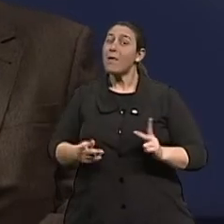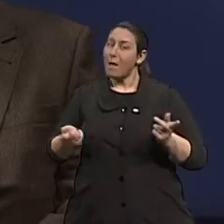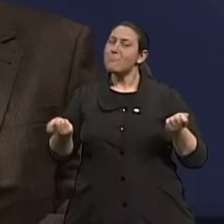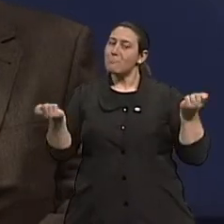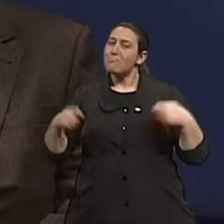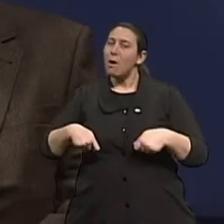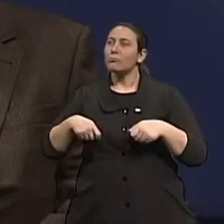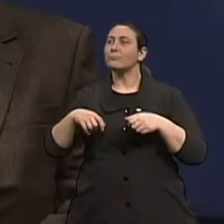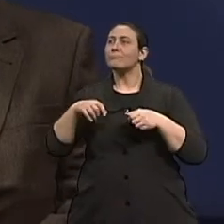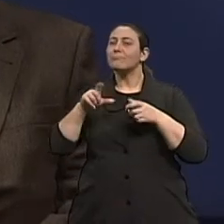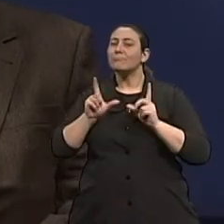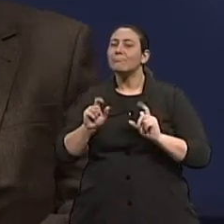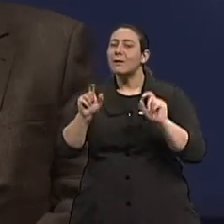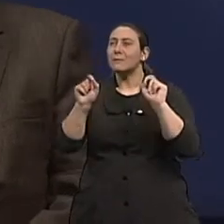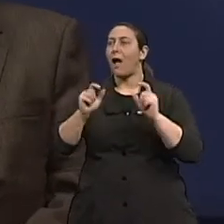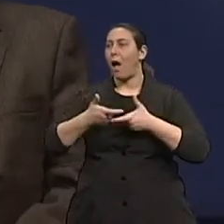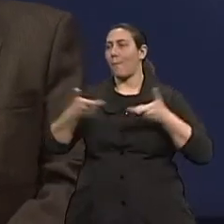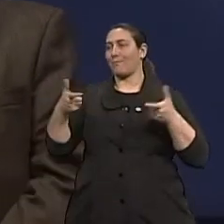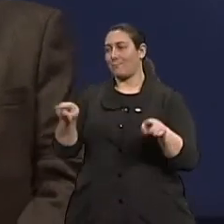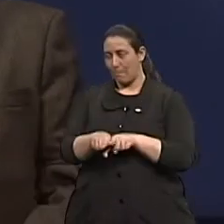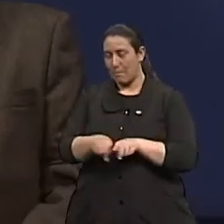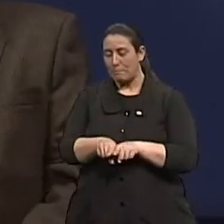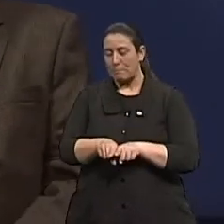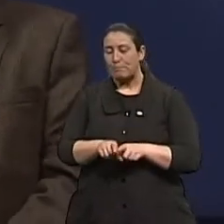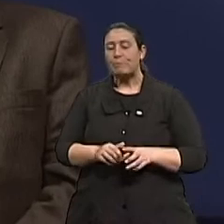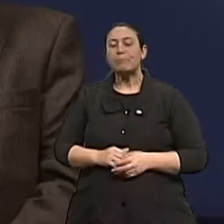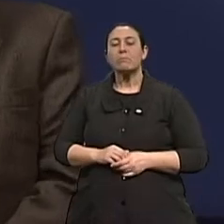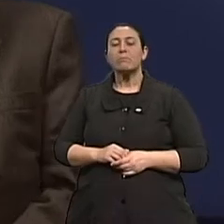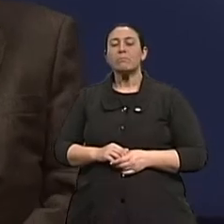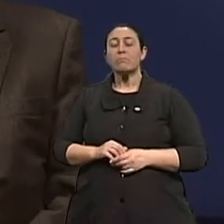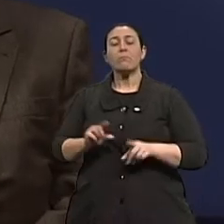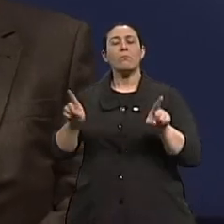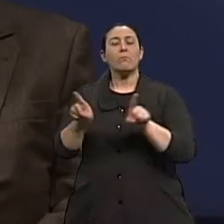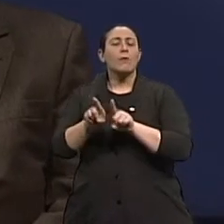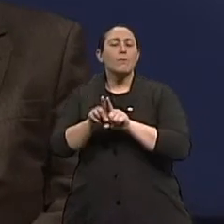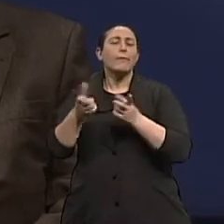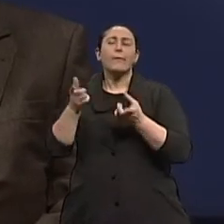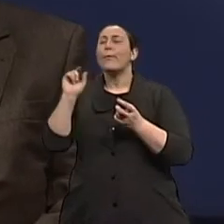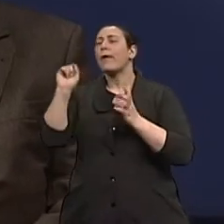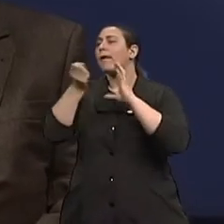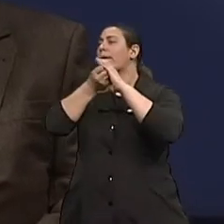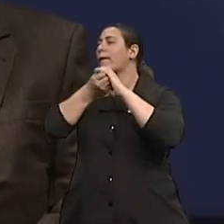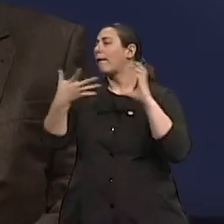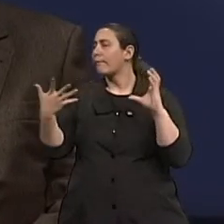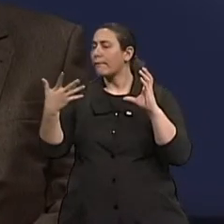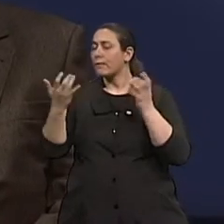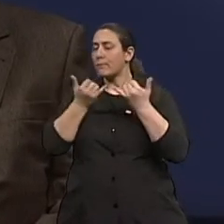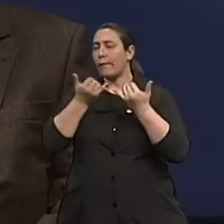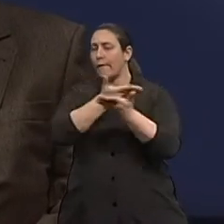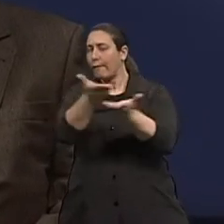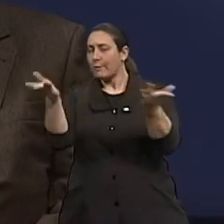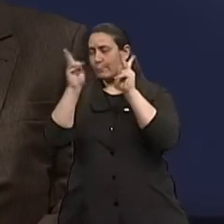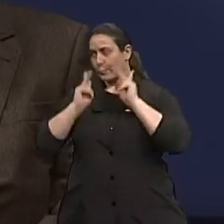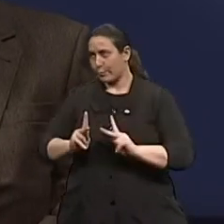mais frequente. Claro. Depois disto, características da nossa população.